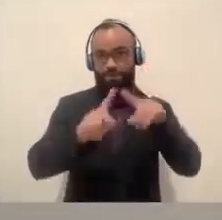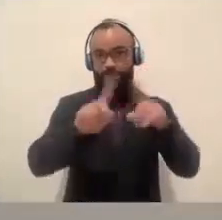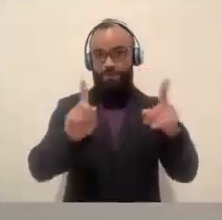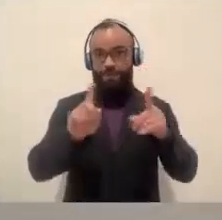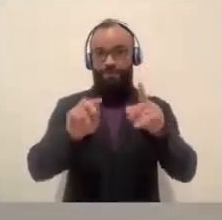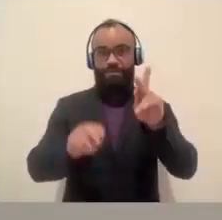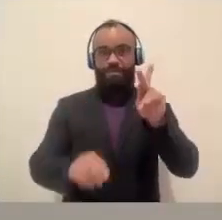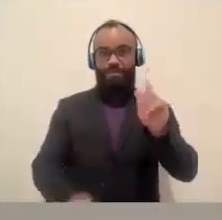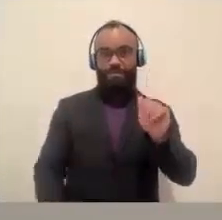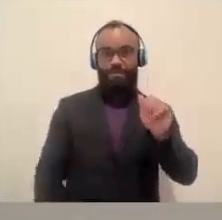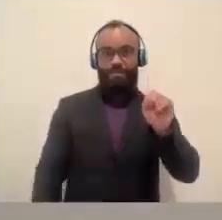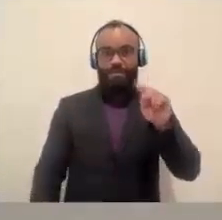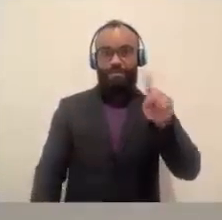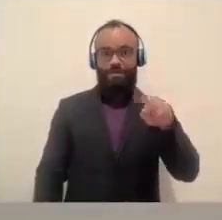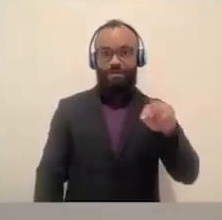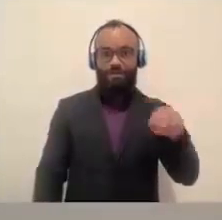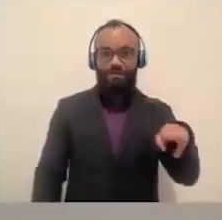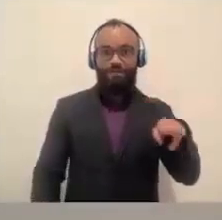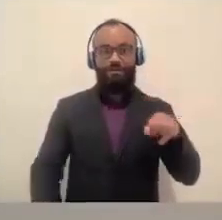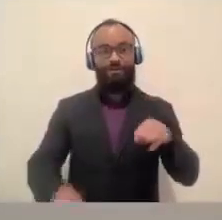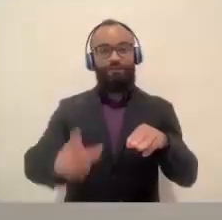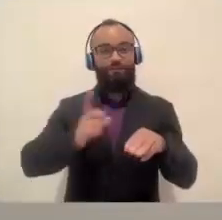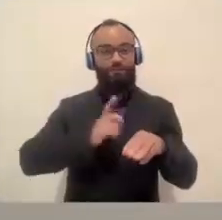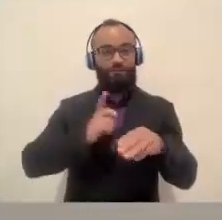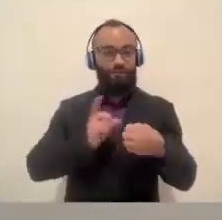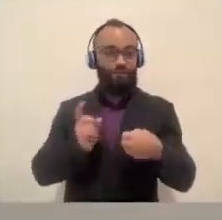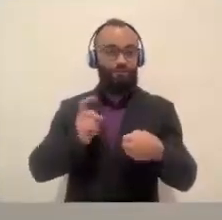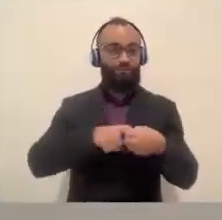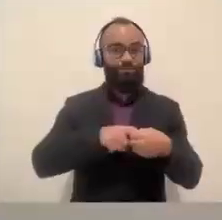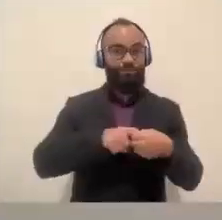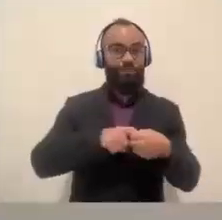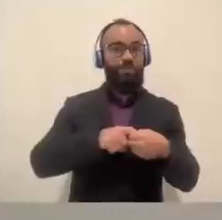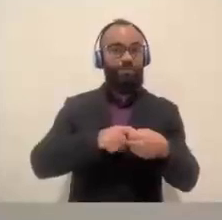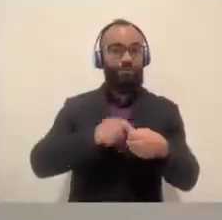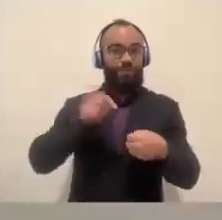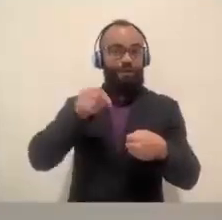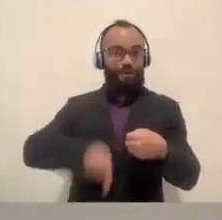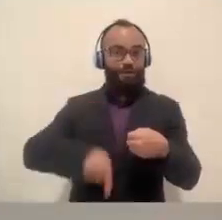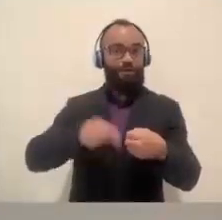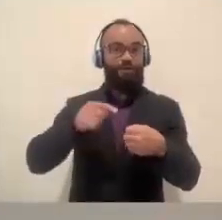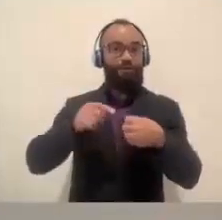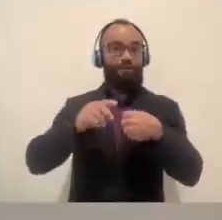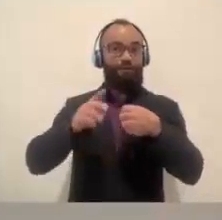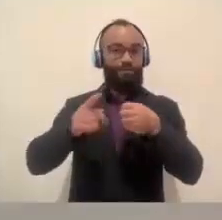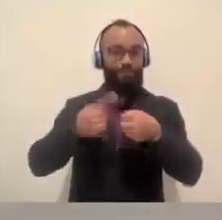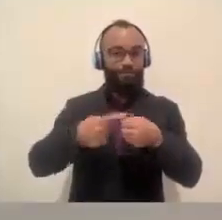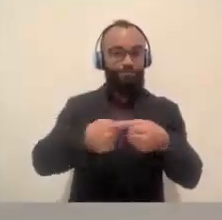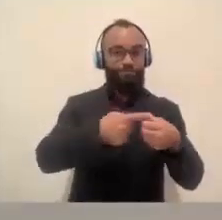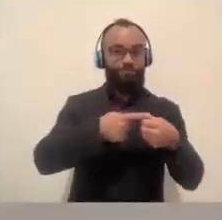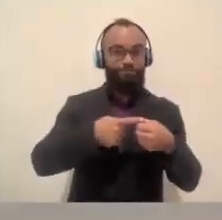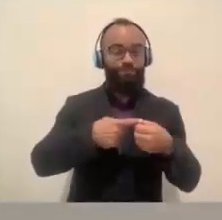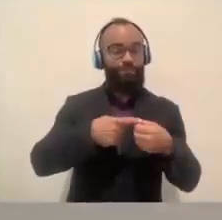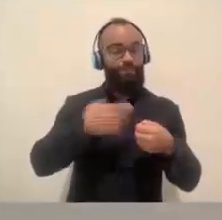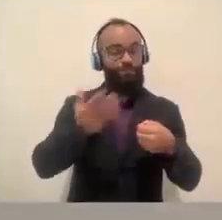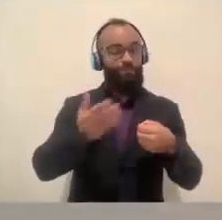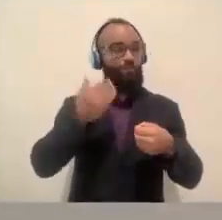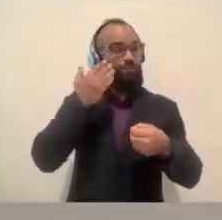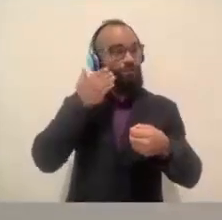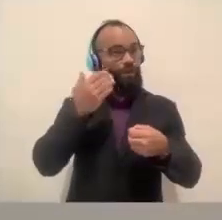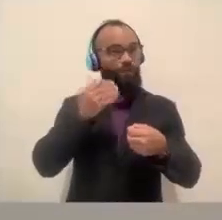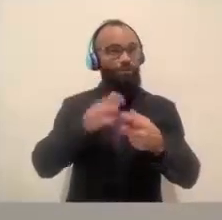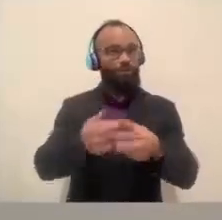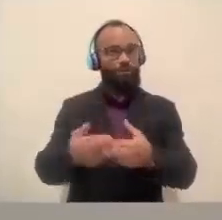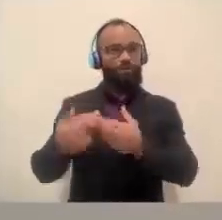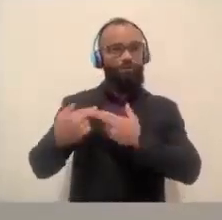CAZAM repassa os recursos. Então, se o município de Biguassu quer colocar a responsabilidade na CAZAM, é